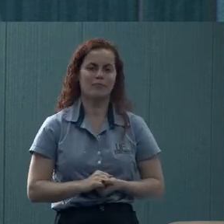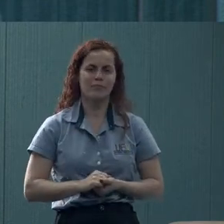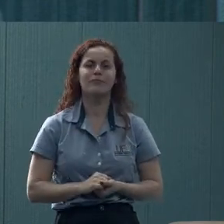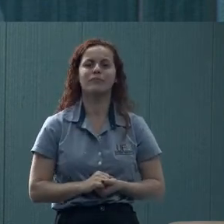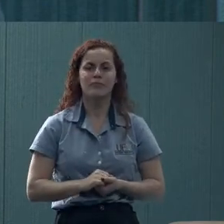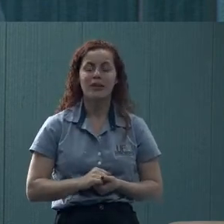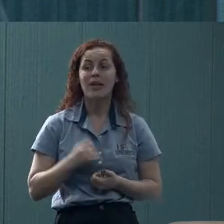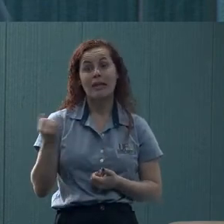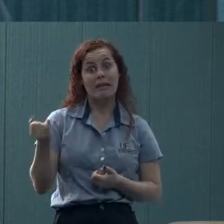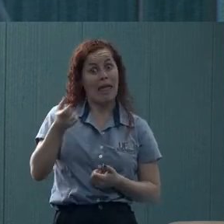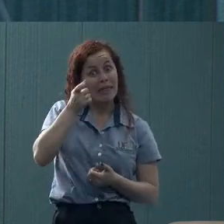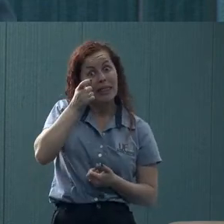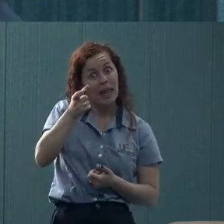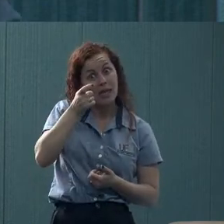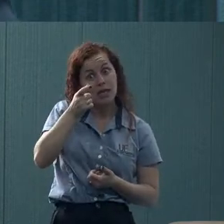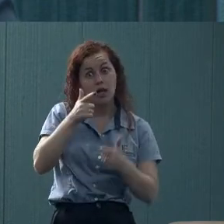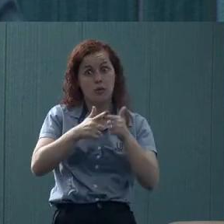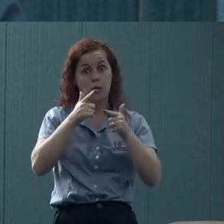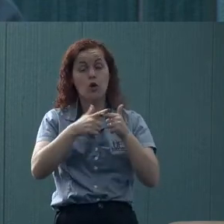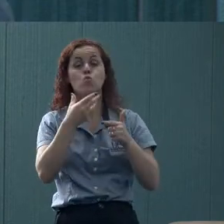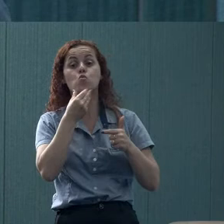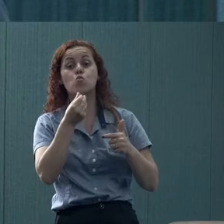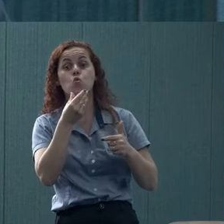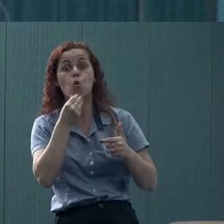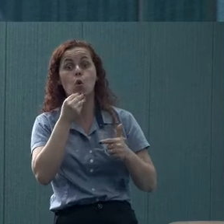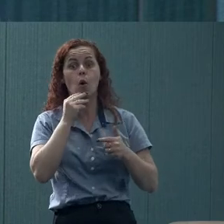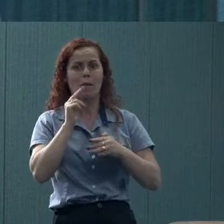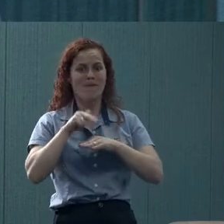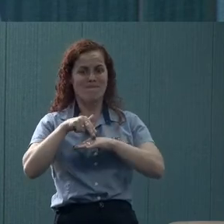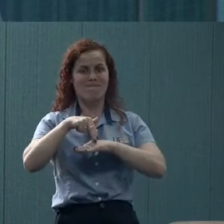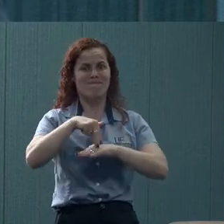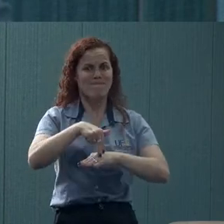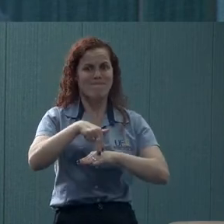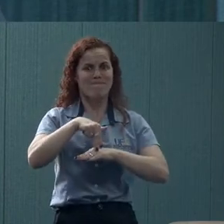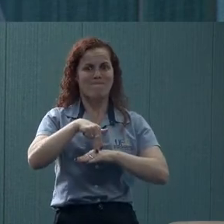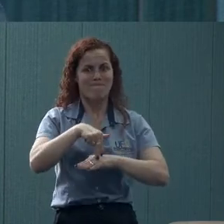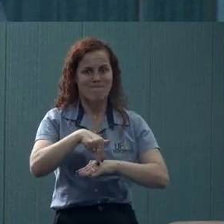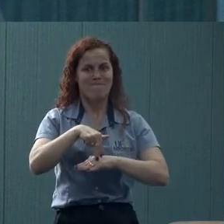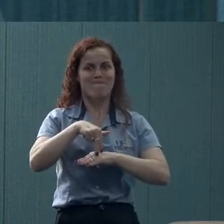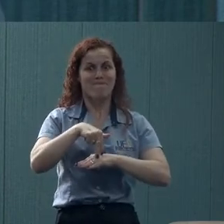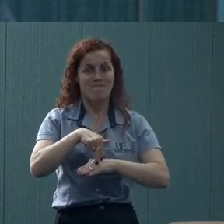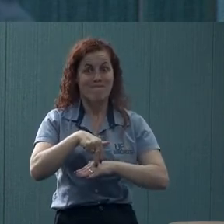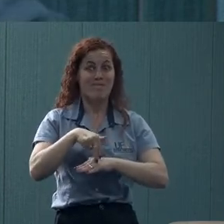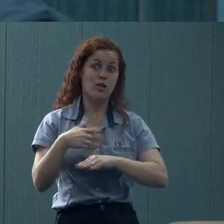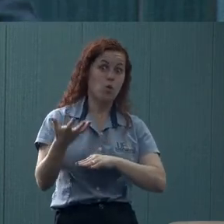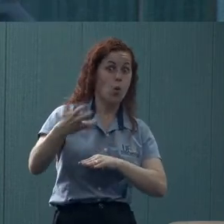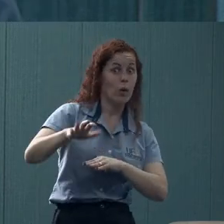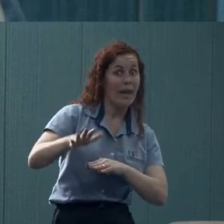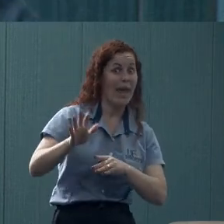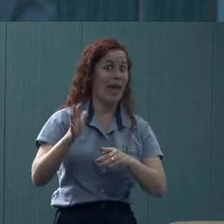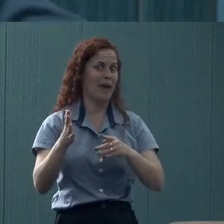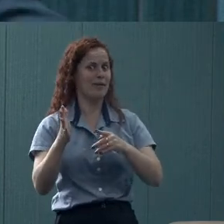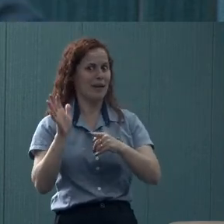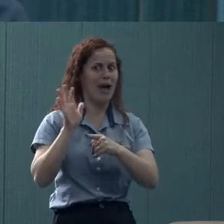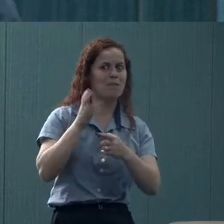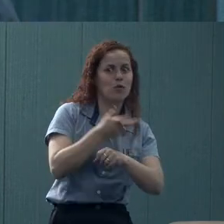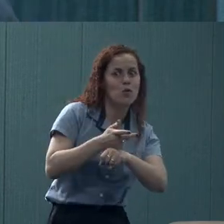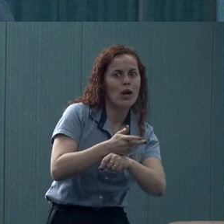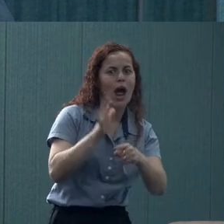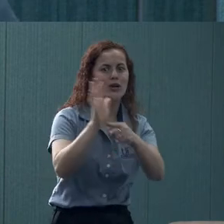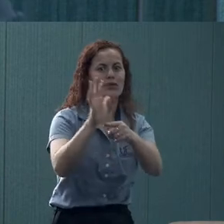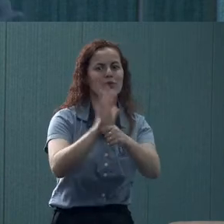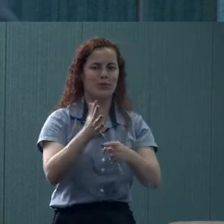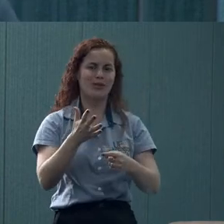isso coloca uma questão interessante, que os homens têm uma grande resistência a procurar ajuda, ajuda psicológica. Isso faz parte, talvez, de uma certa